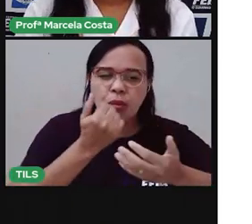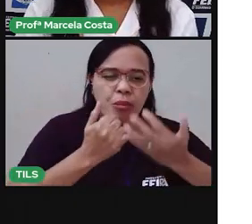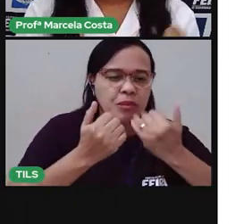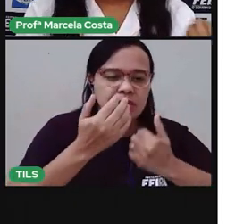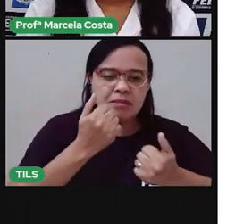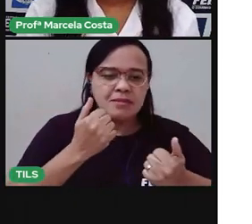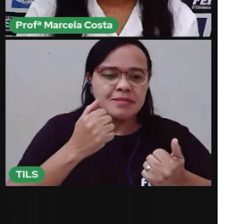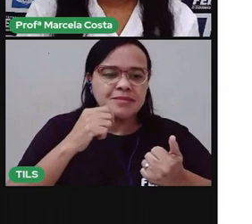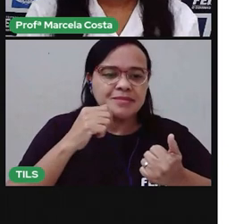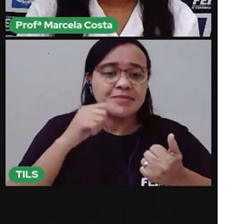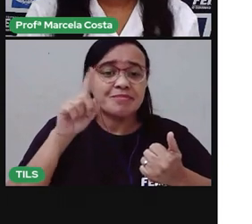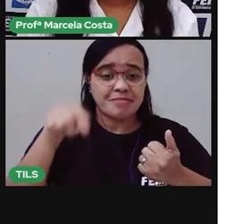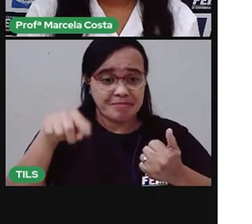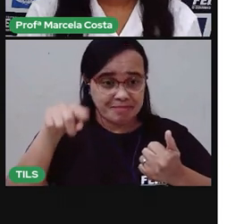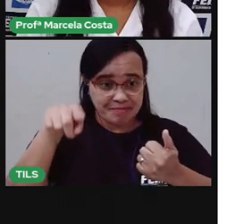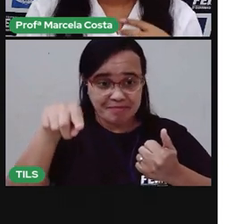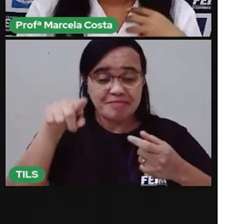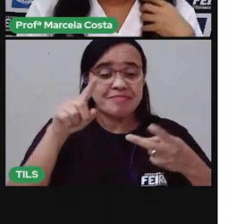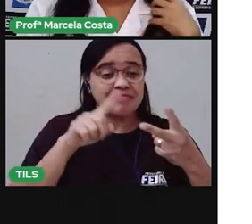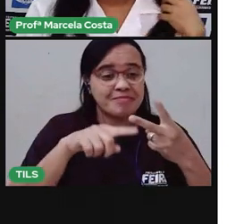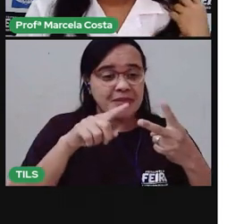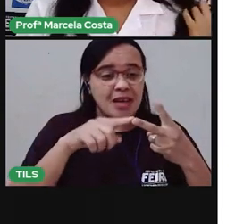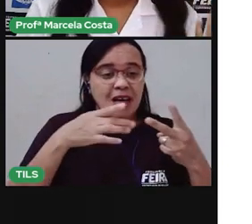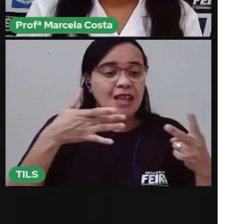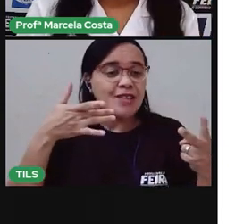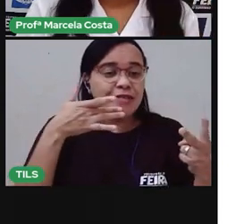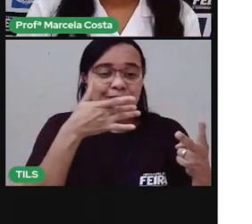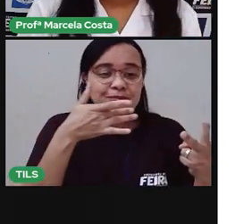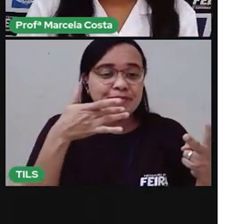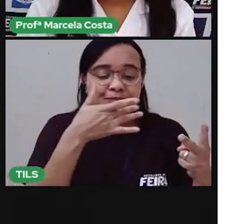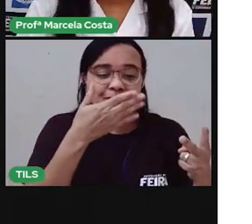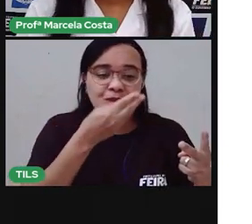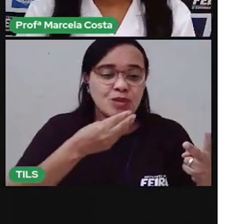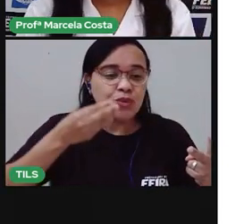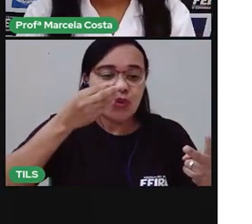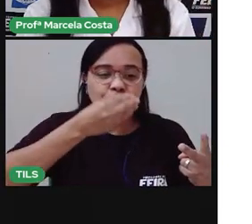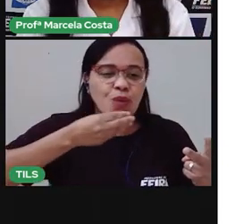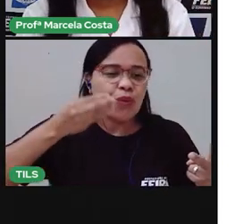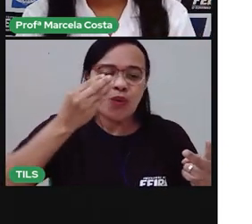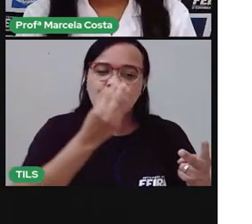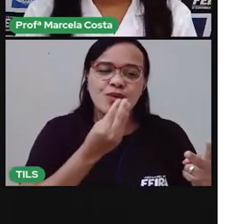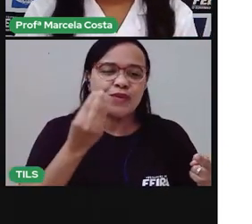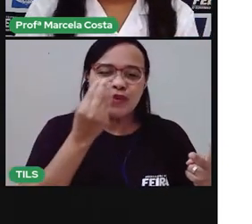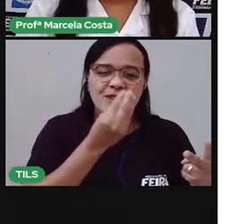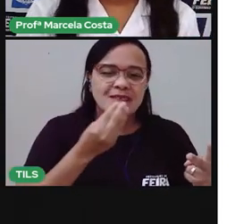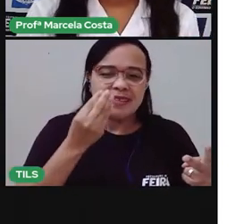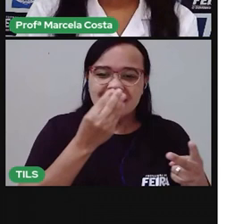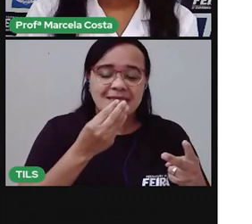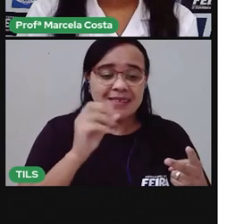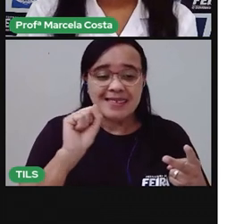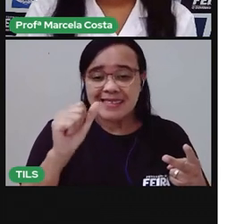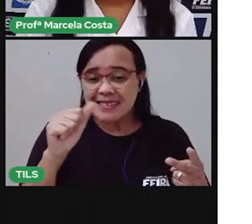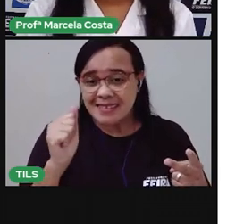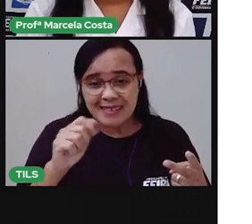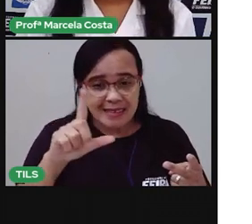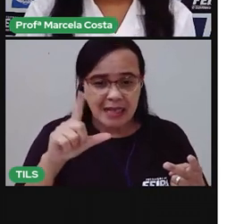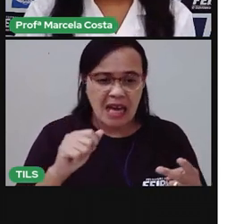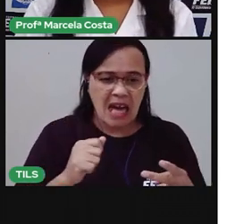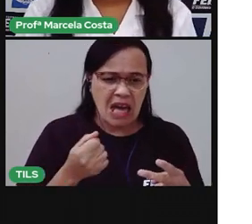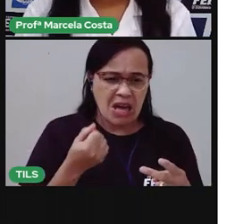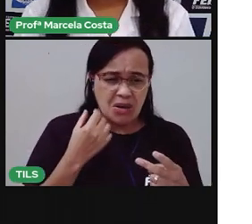Por meio dela, gente sente os sabores como doce, salgado, azedo,